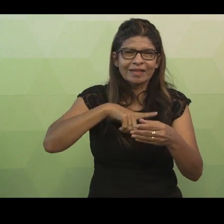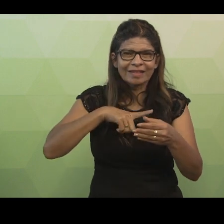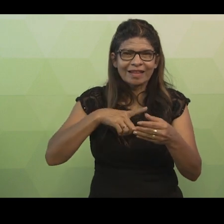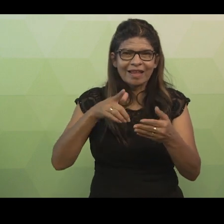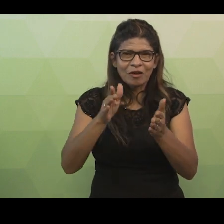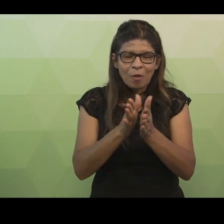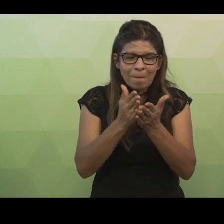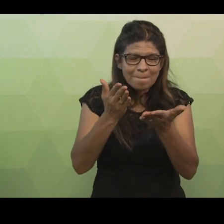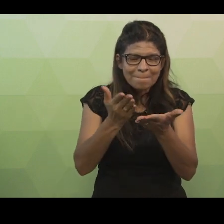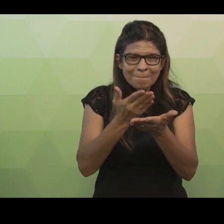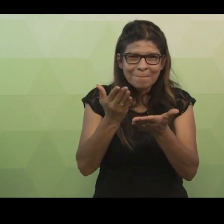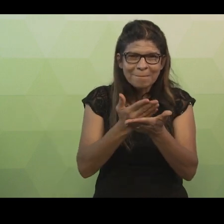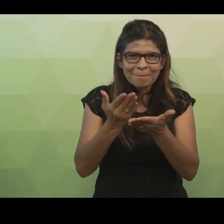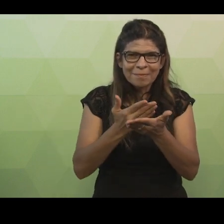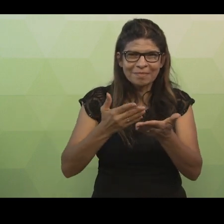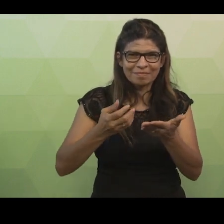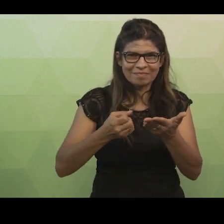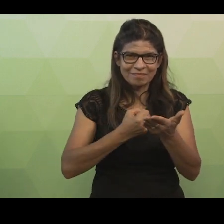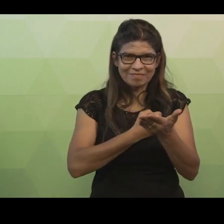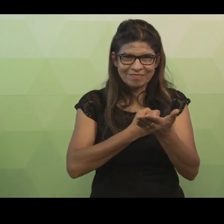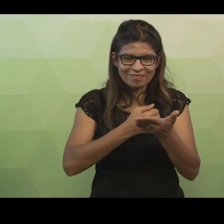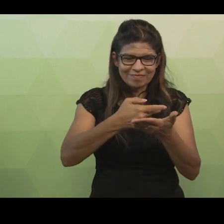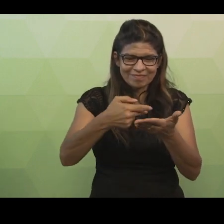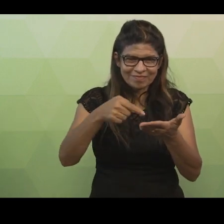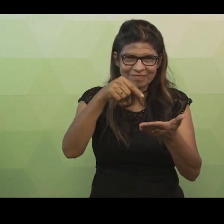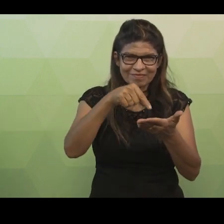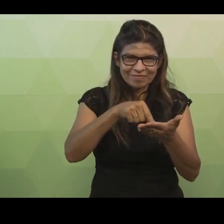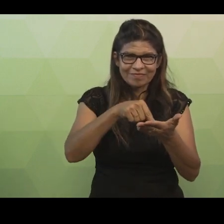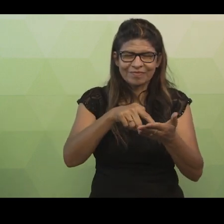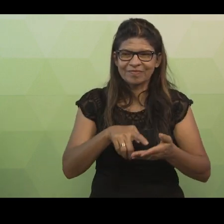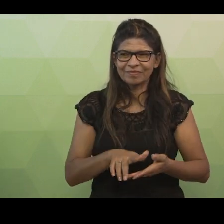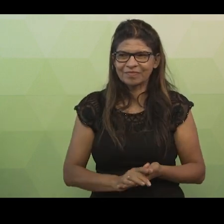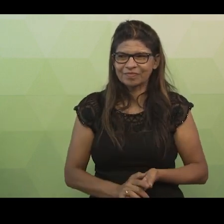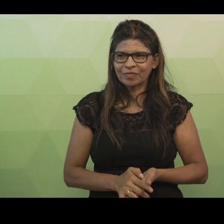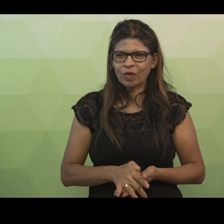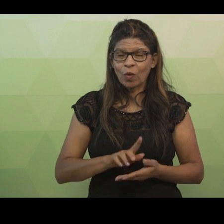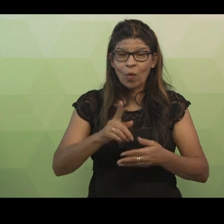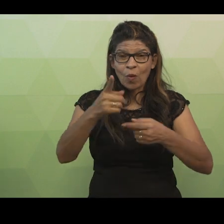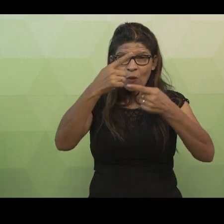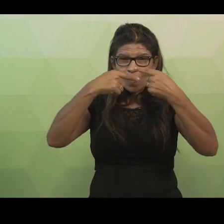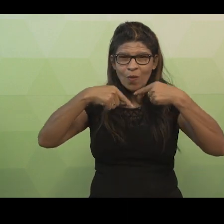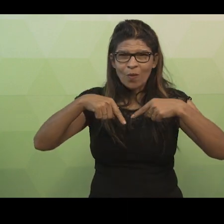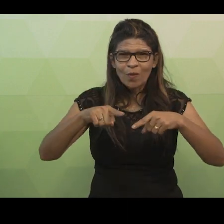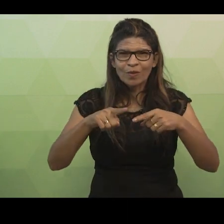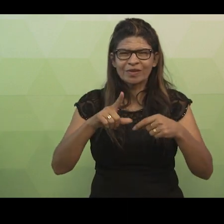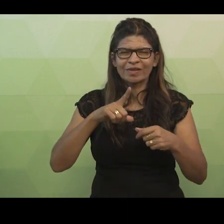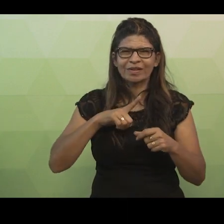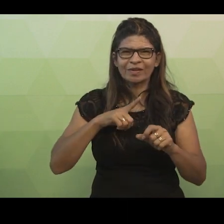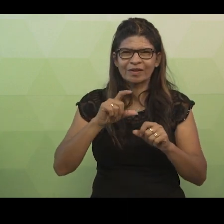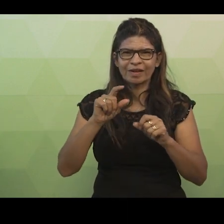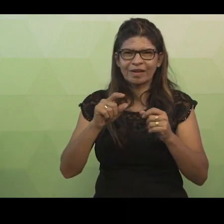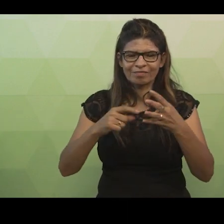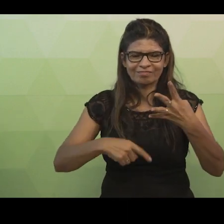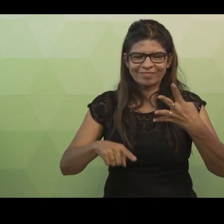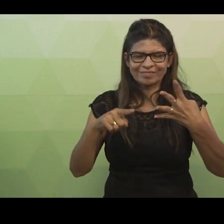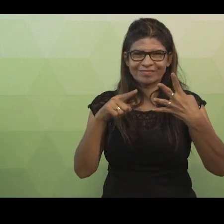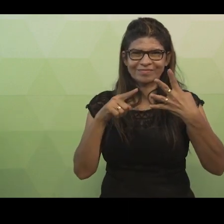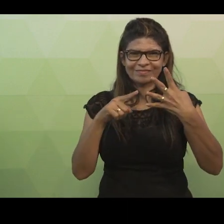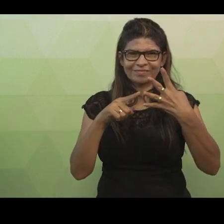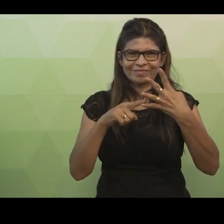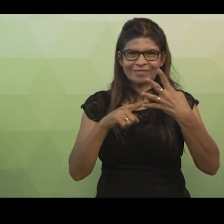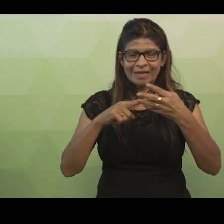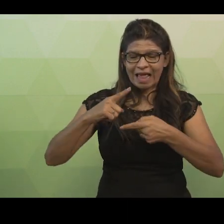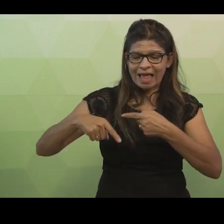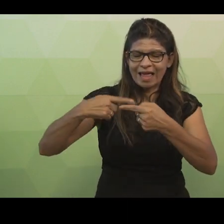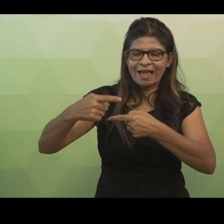O quarto e último relacionamento que iremos estudar entre classes e objetos é o relacionamento por generalização ou herança.